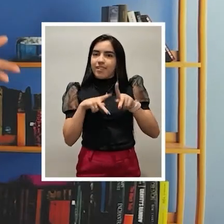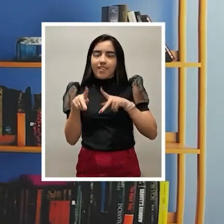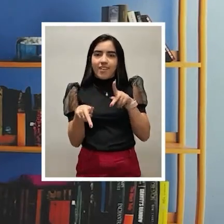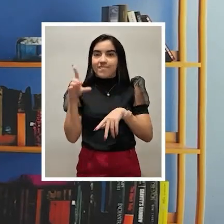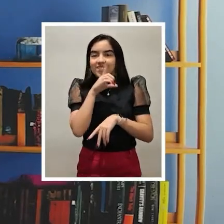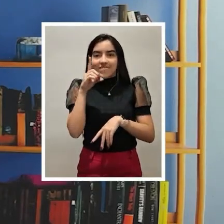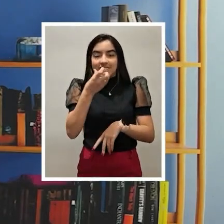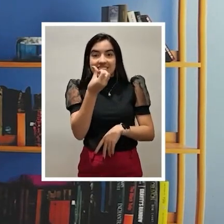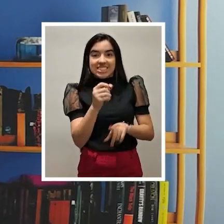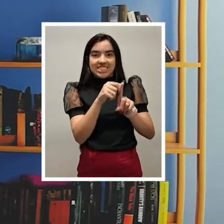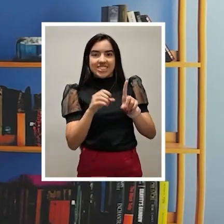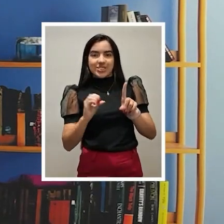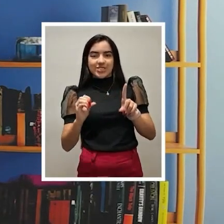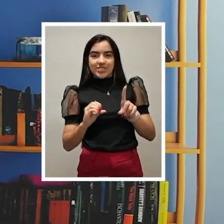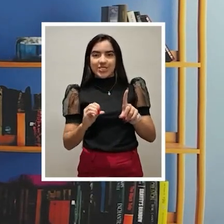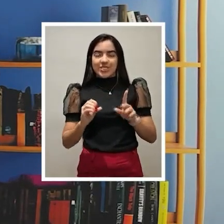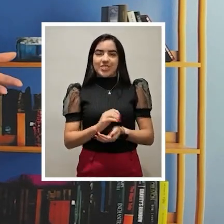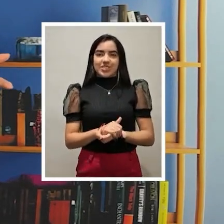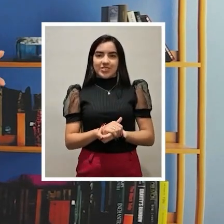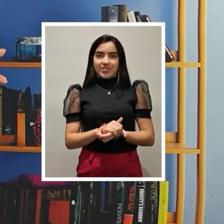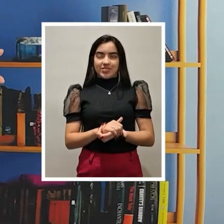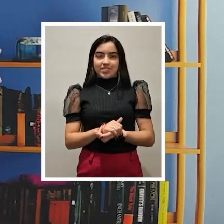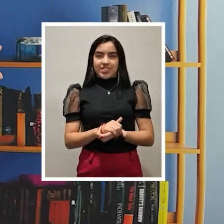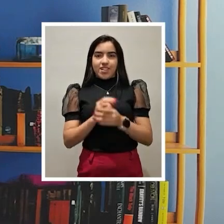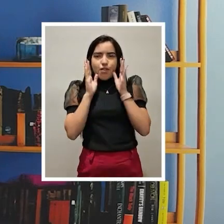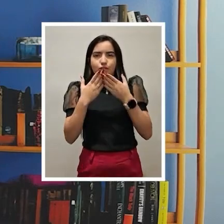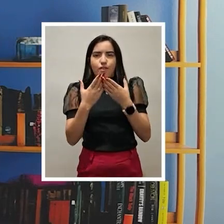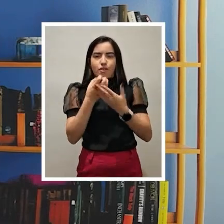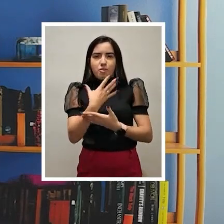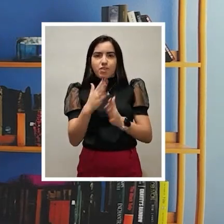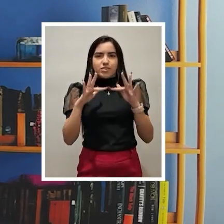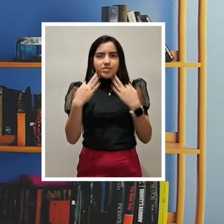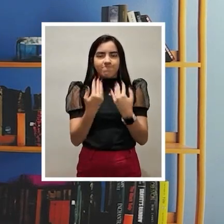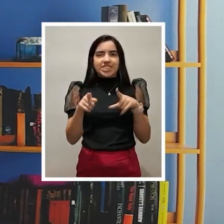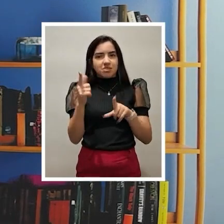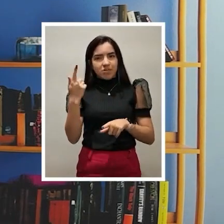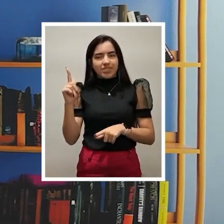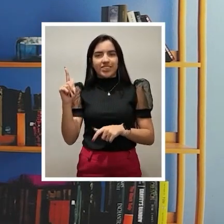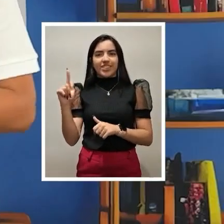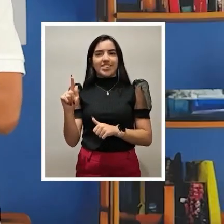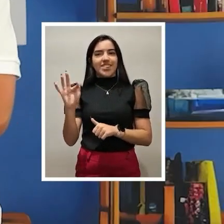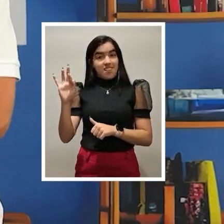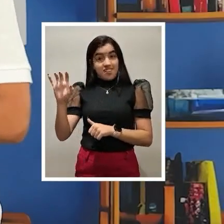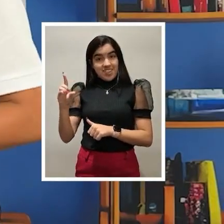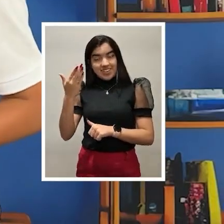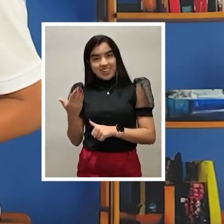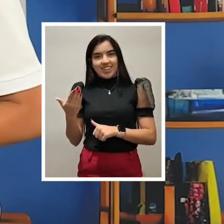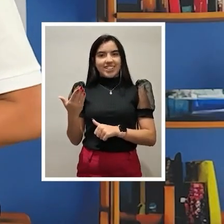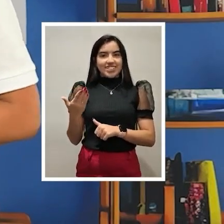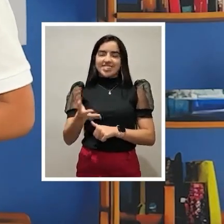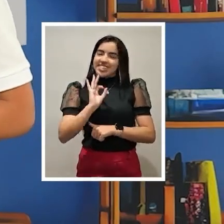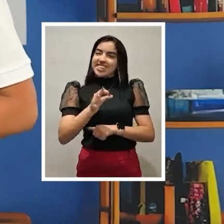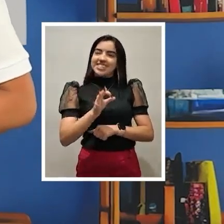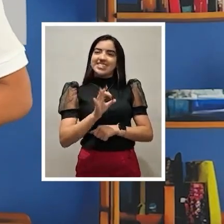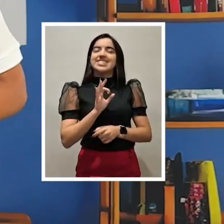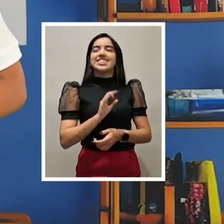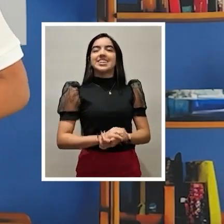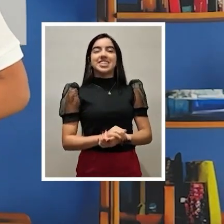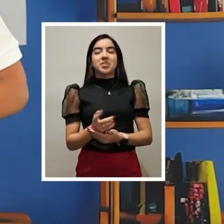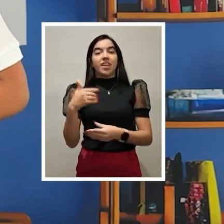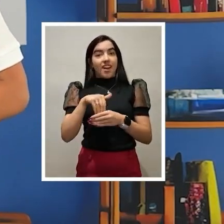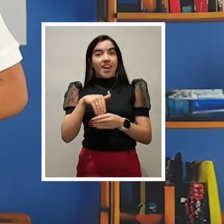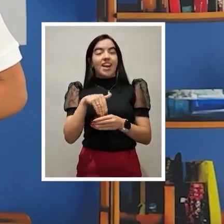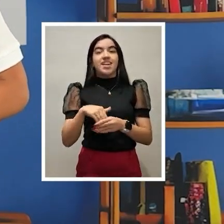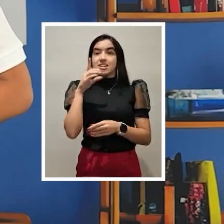Pessoal, domingo 6 de outubro, para o bem das nossas famílias e para o bem de Goiânia, é Fred Rodrigues. É isso aí, pessoal.